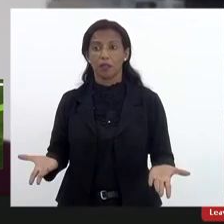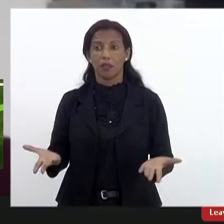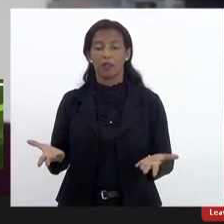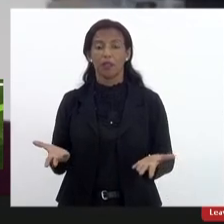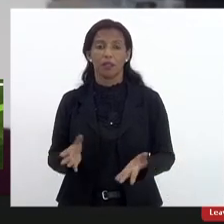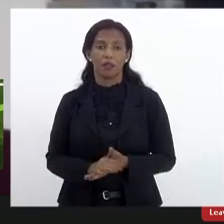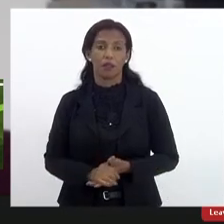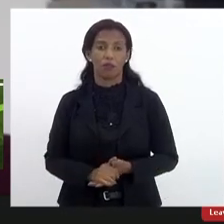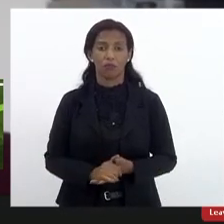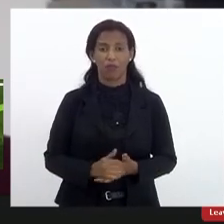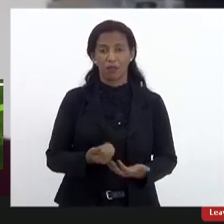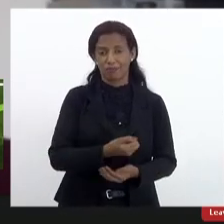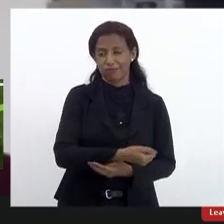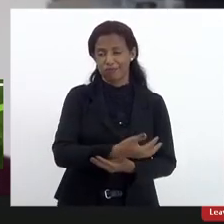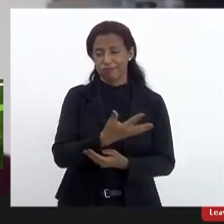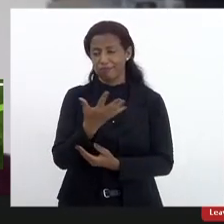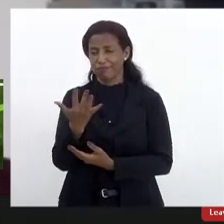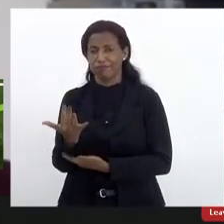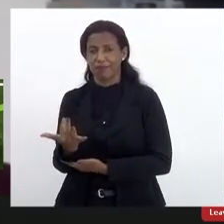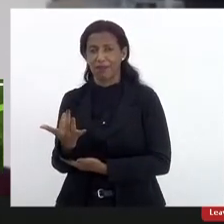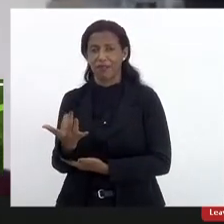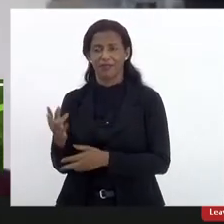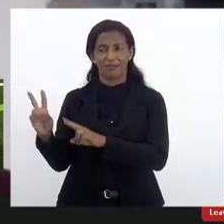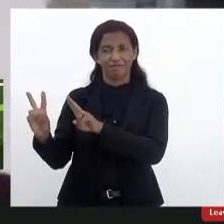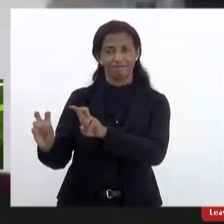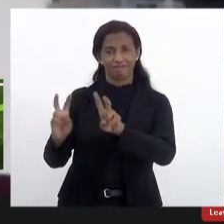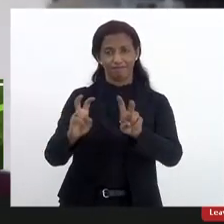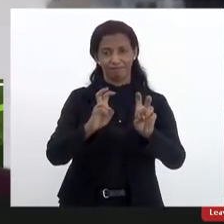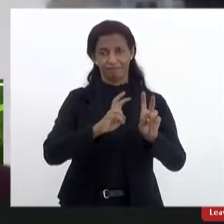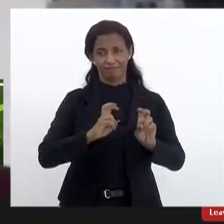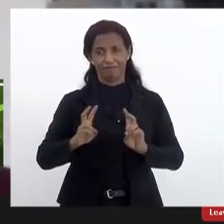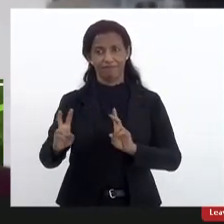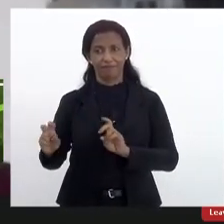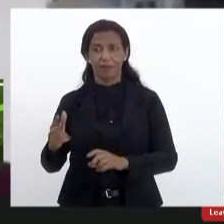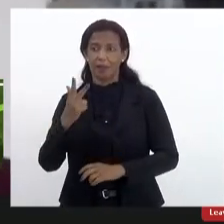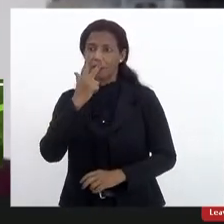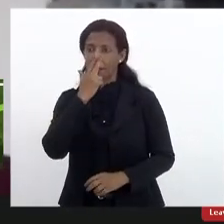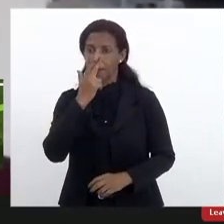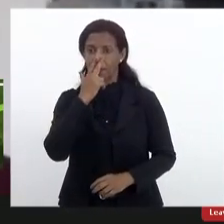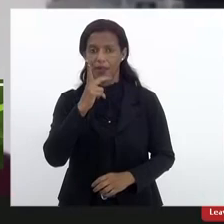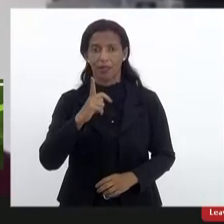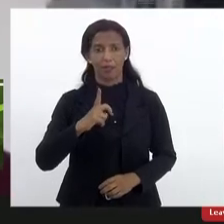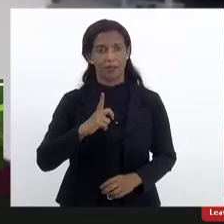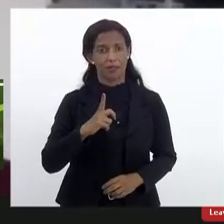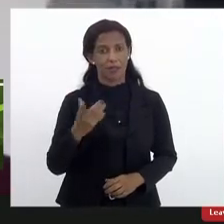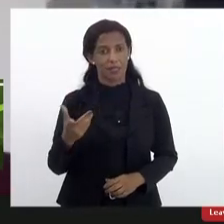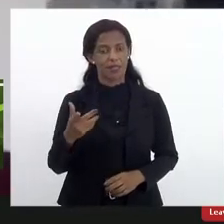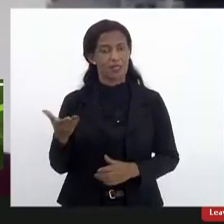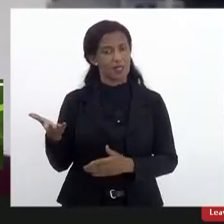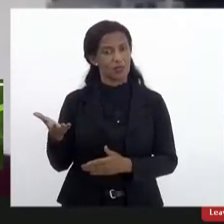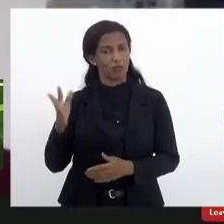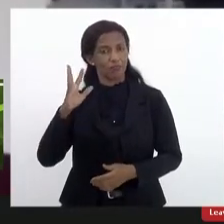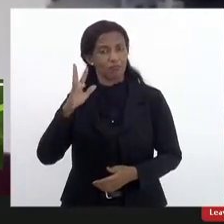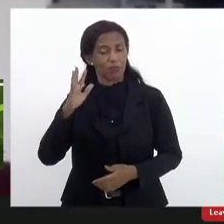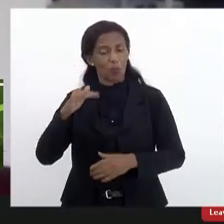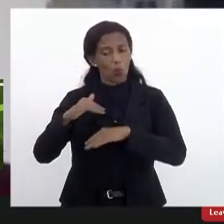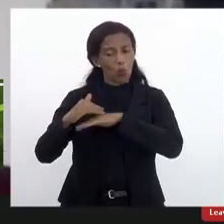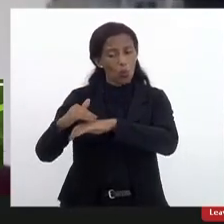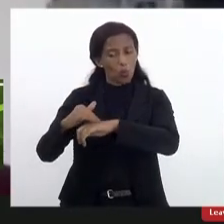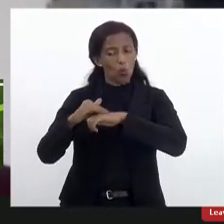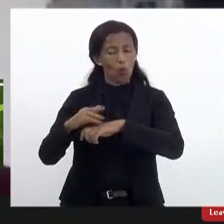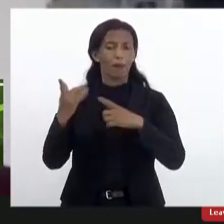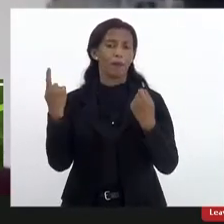um leque amplo de temas e questões e me parece que eles têm sido abordados mas a gente também está